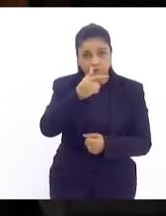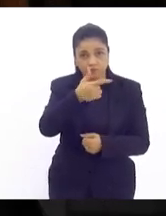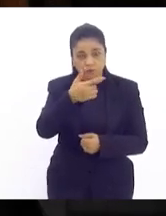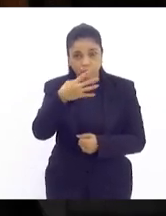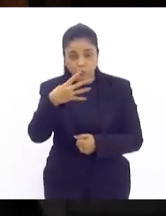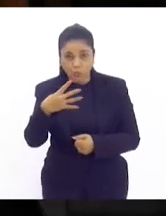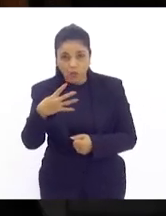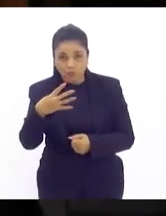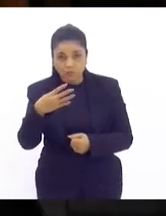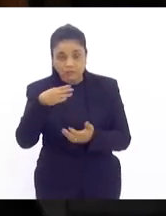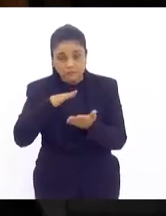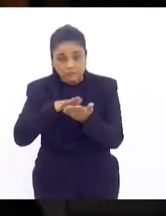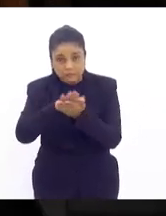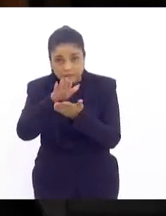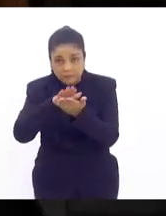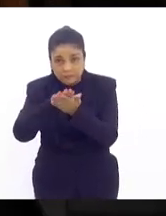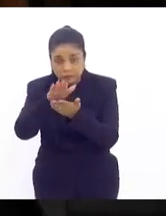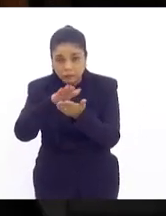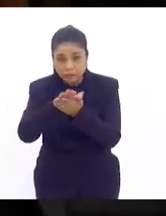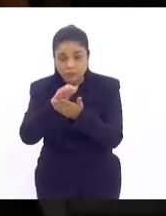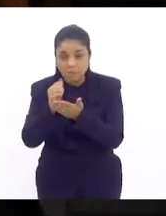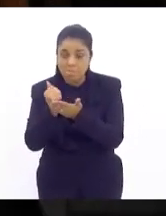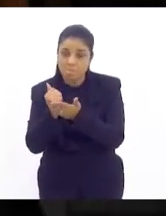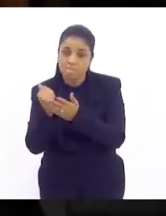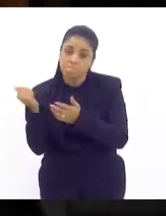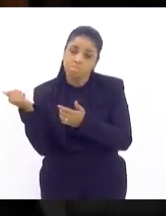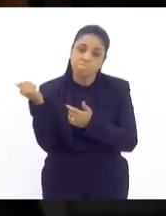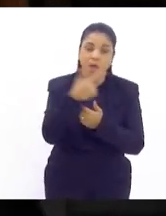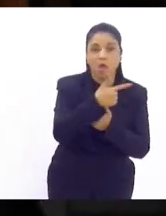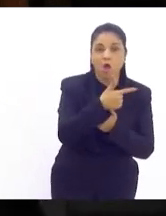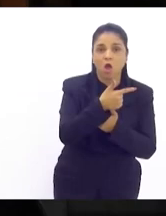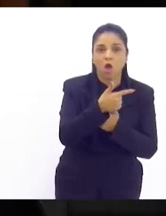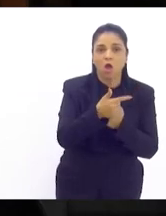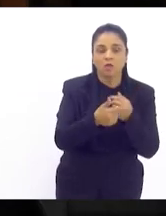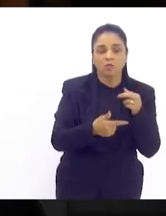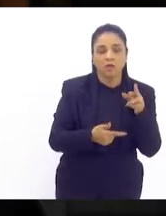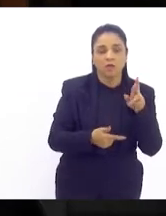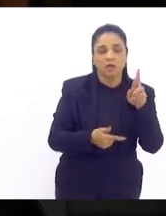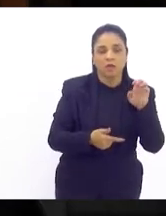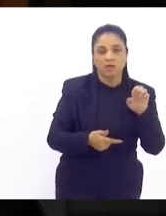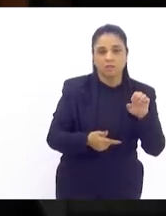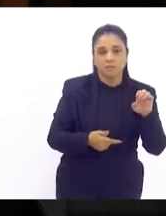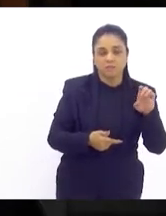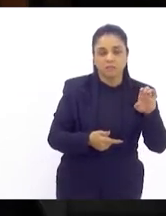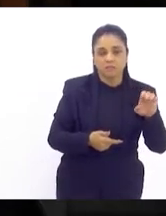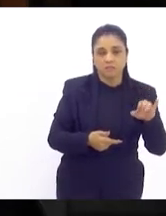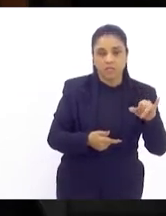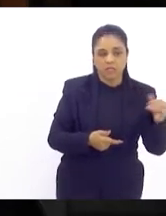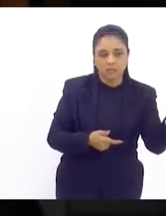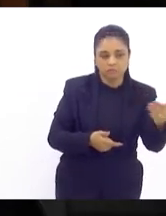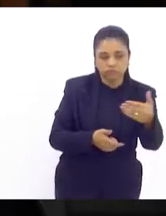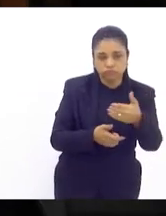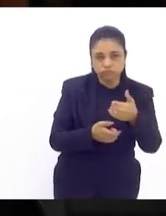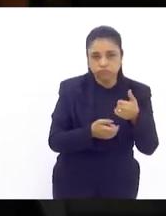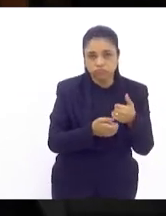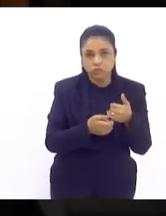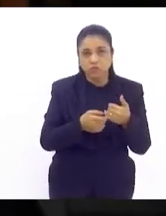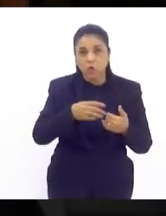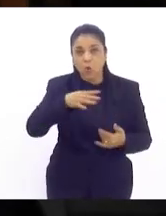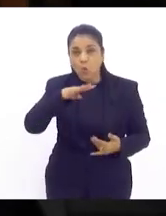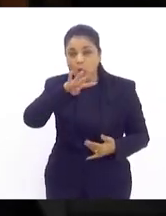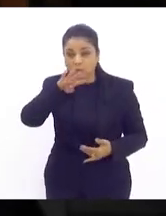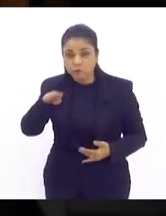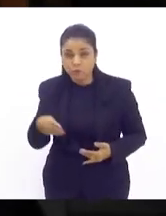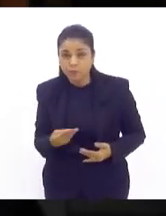despesa ser maior que a receita na ordem de 3,4 bilhões de